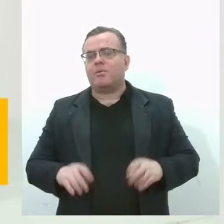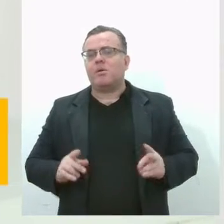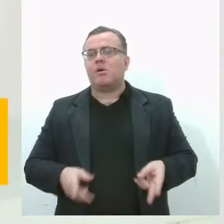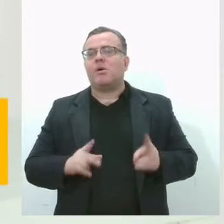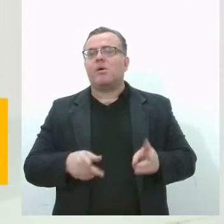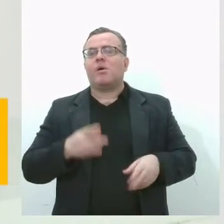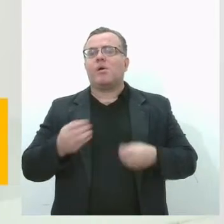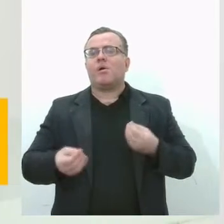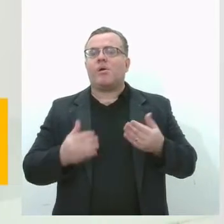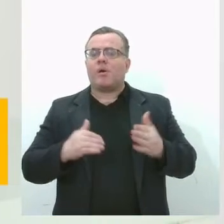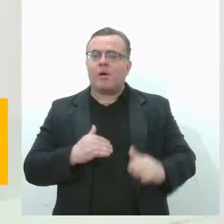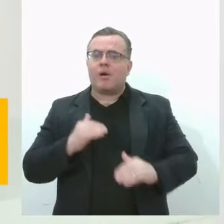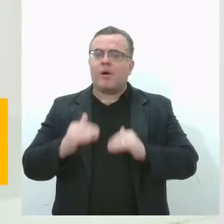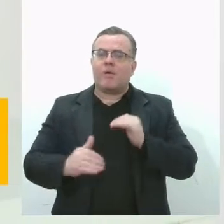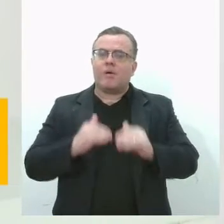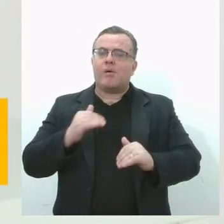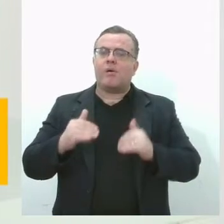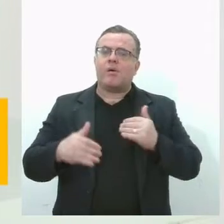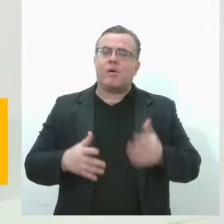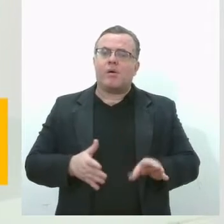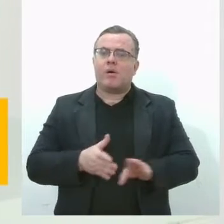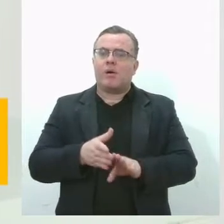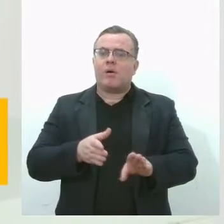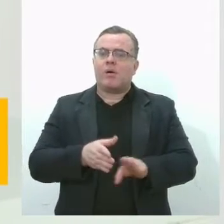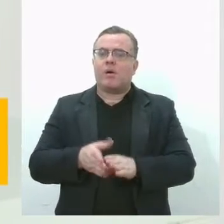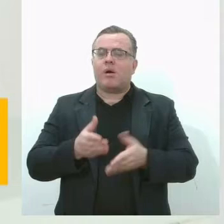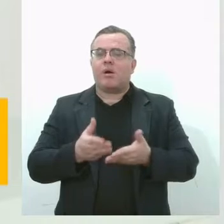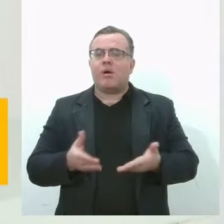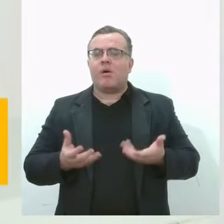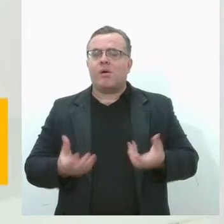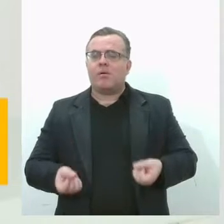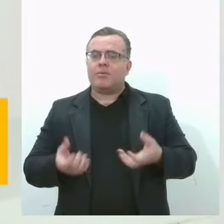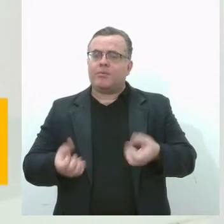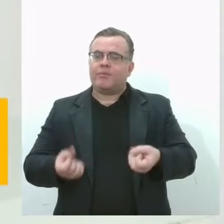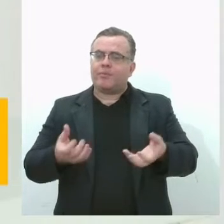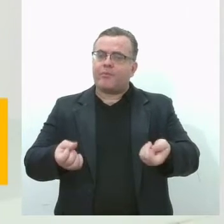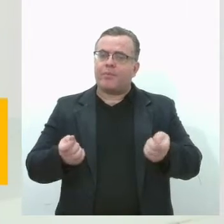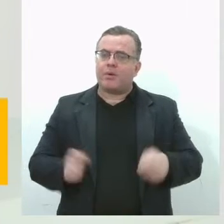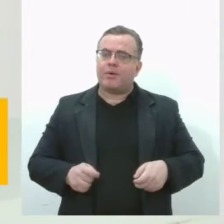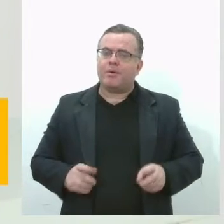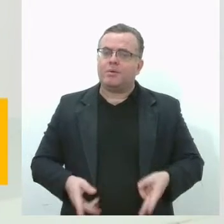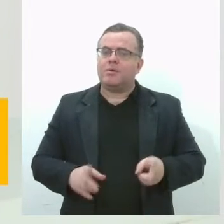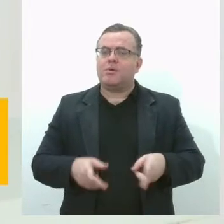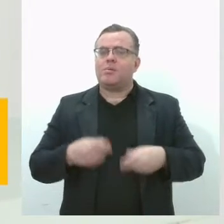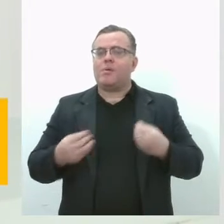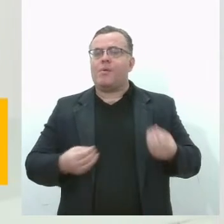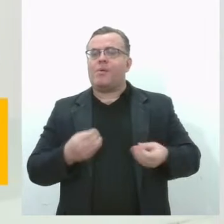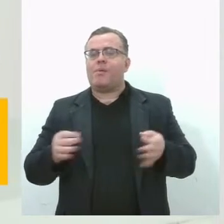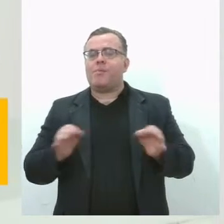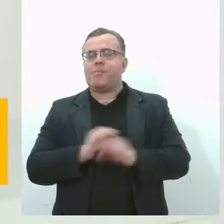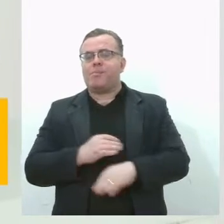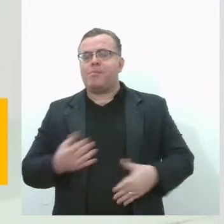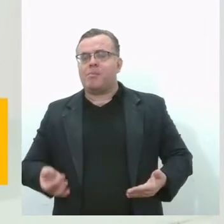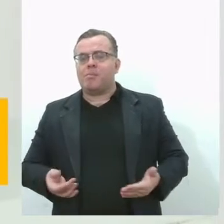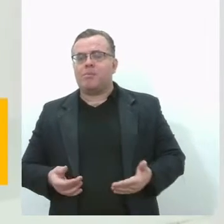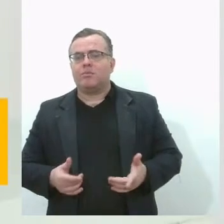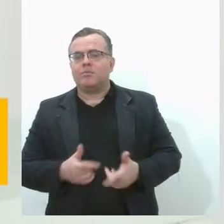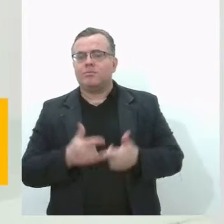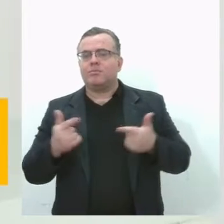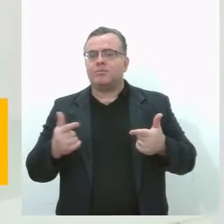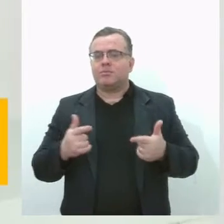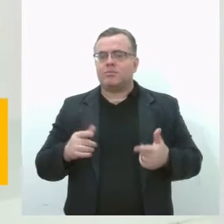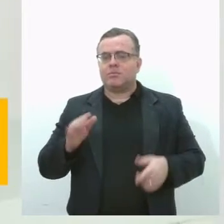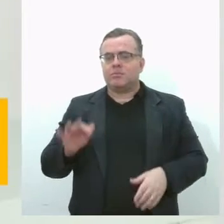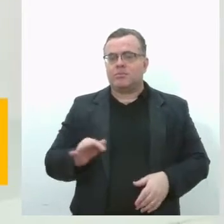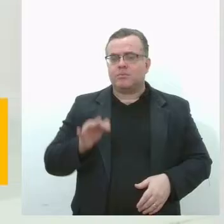poucos, tendo essa quebra, elas vão aceitando mais e, por coincidência ou não, no final do ano todas elas estão